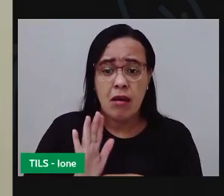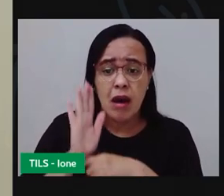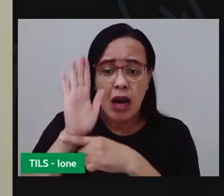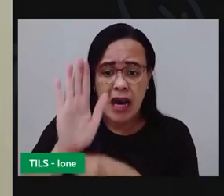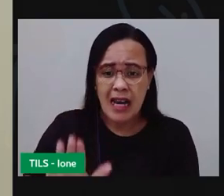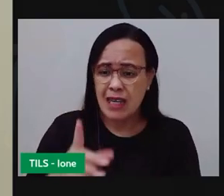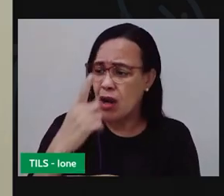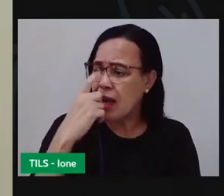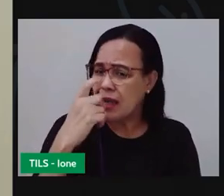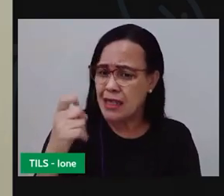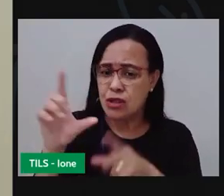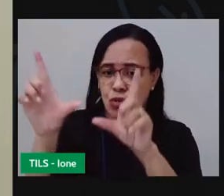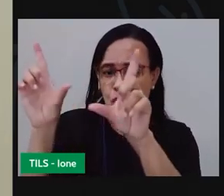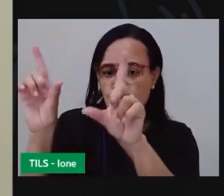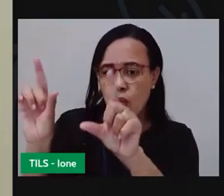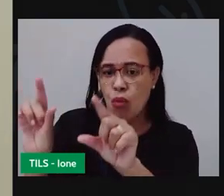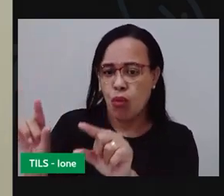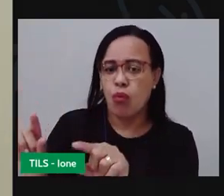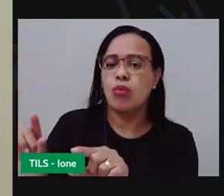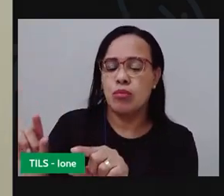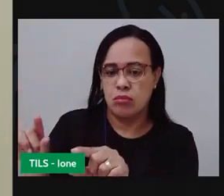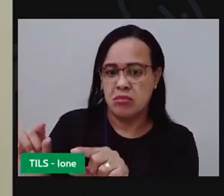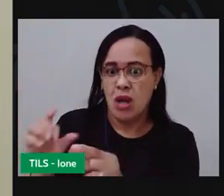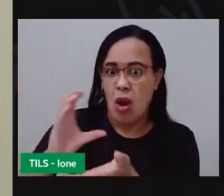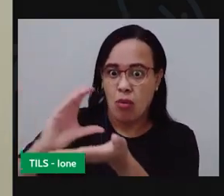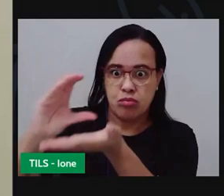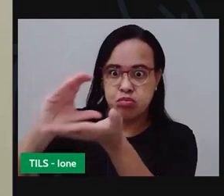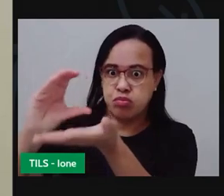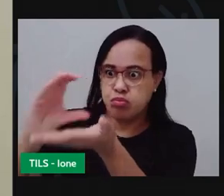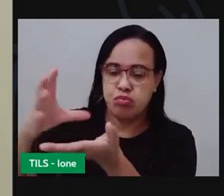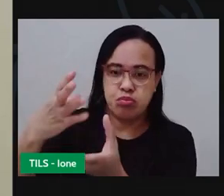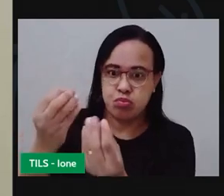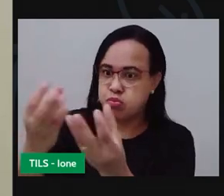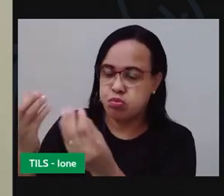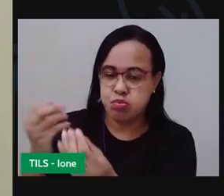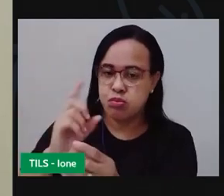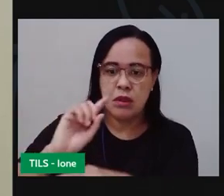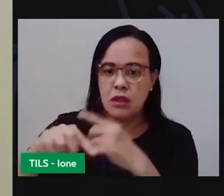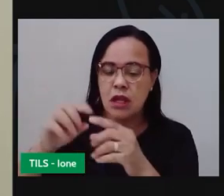lixo, para diminuir o impacto disso no meio ambiente.